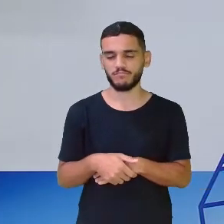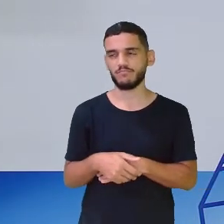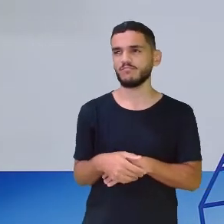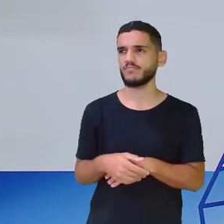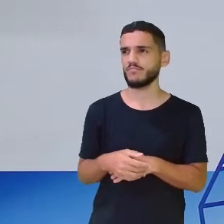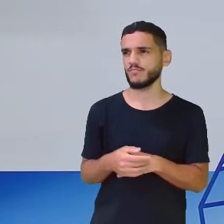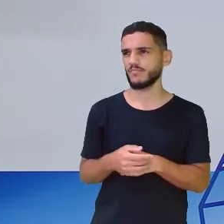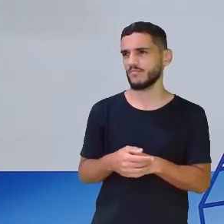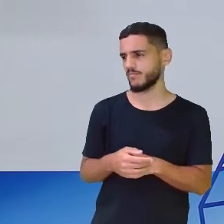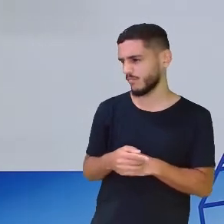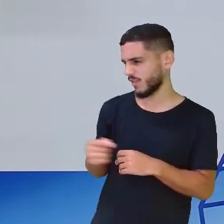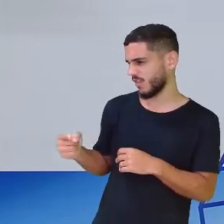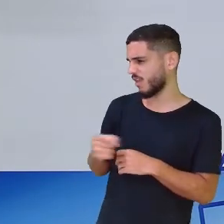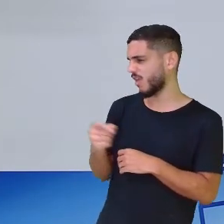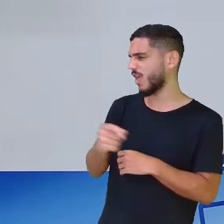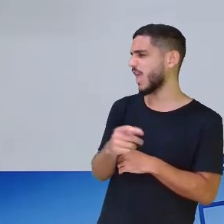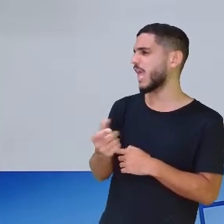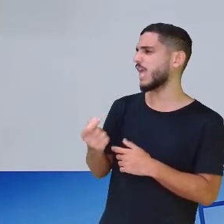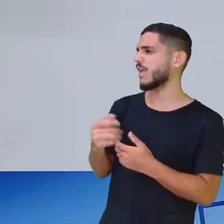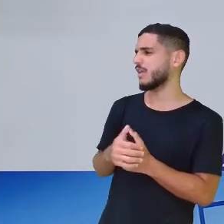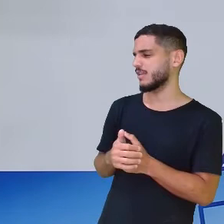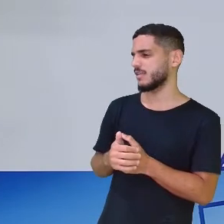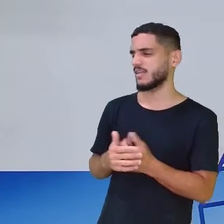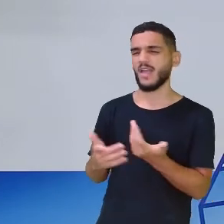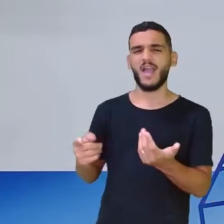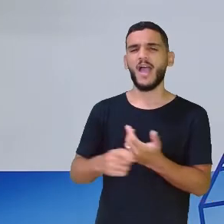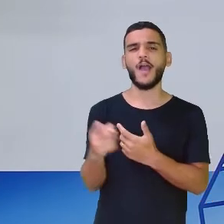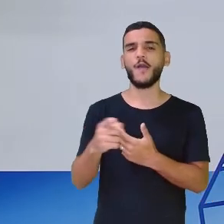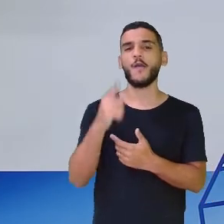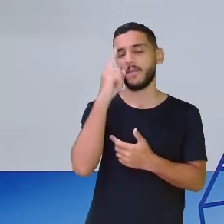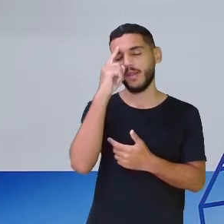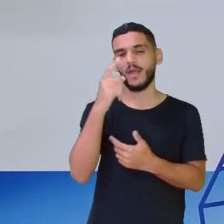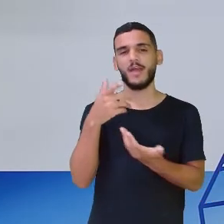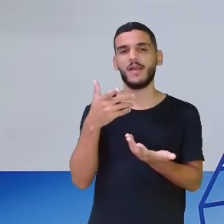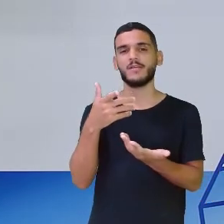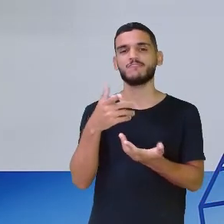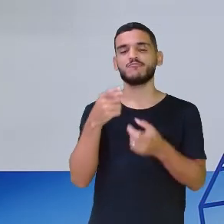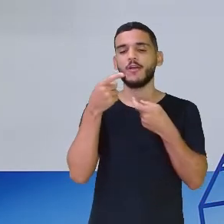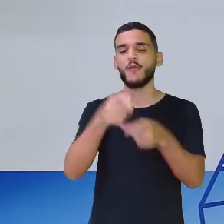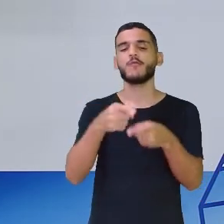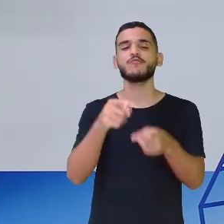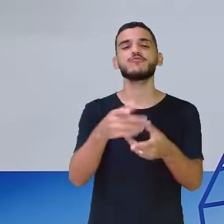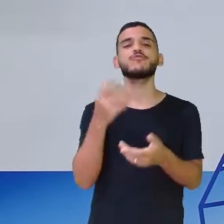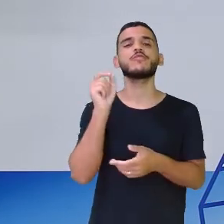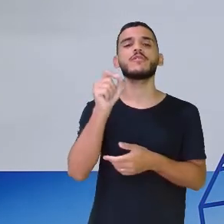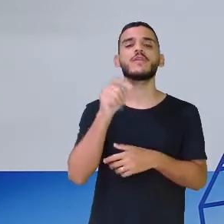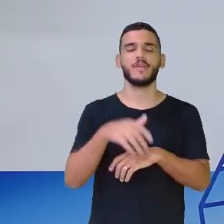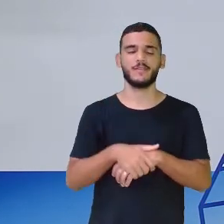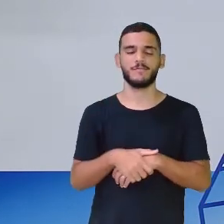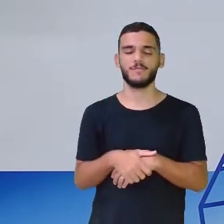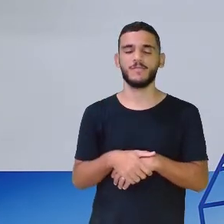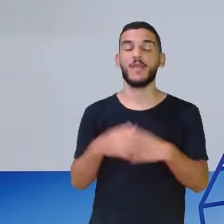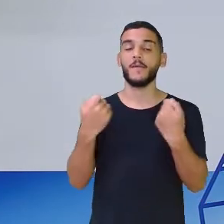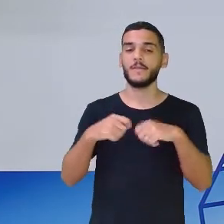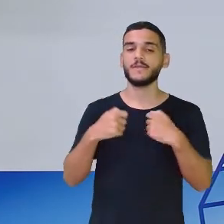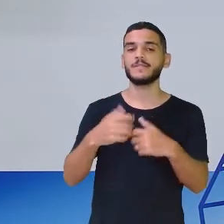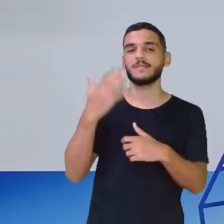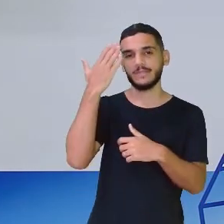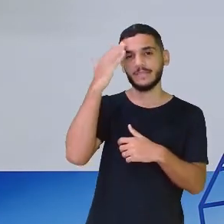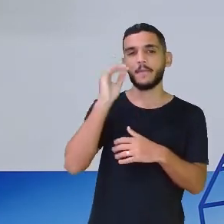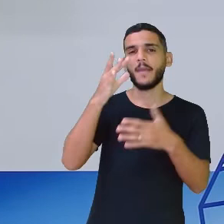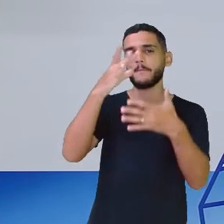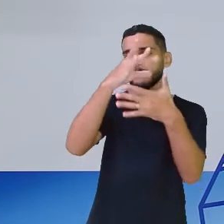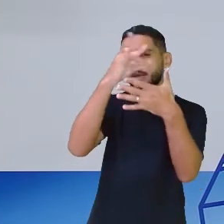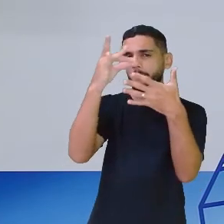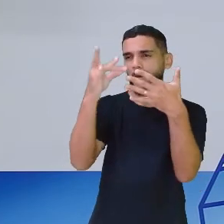será esse larápio que a cobra acusou agora? Vamos ouvir detalhadamente o que a cobra falou.